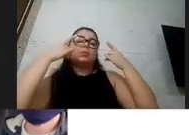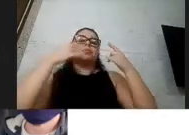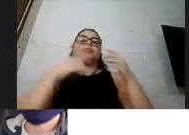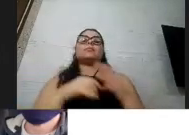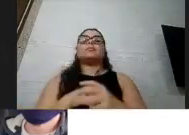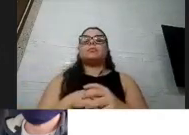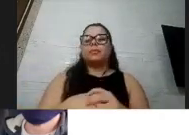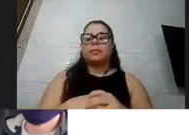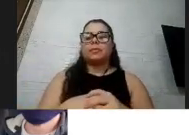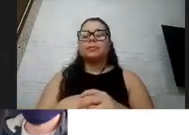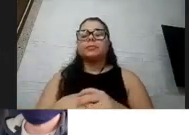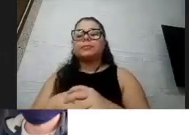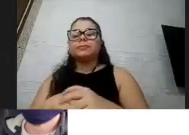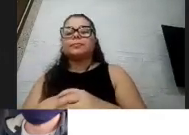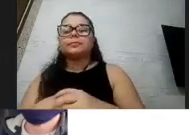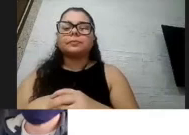máscara,